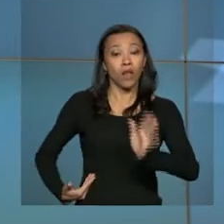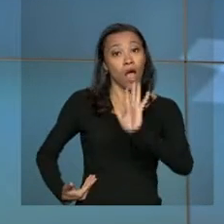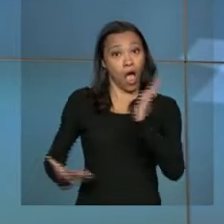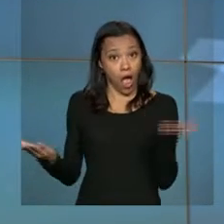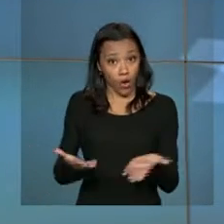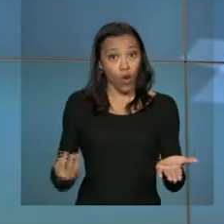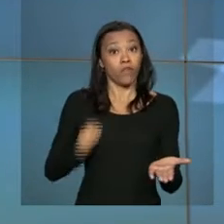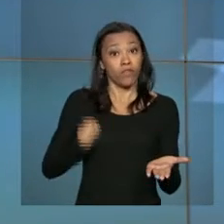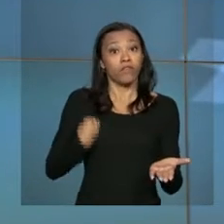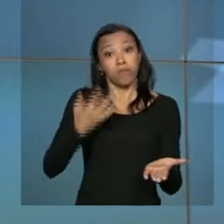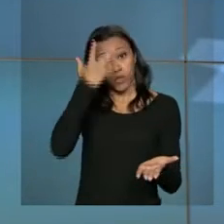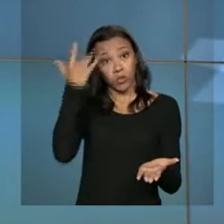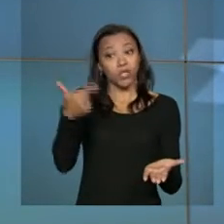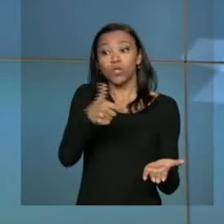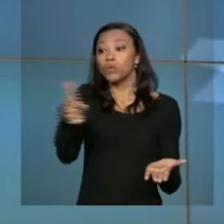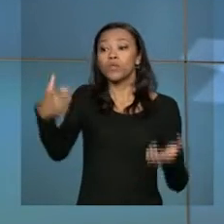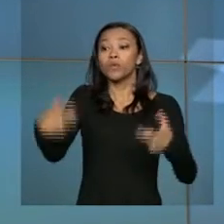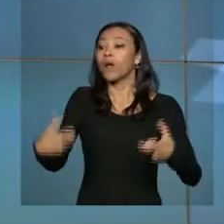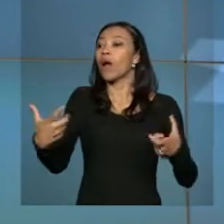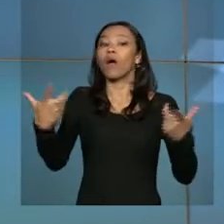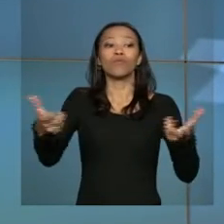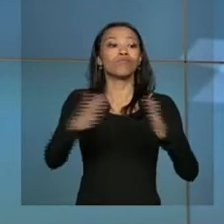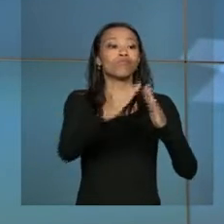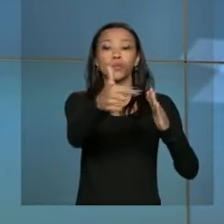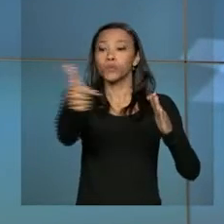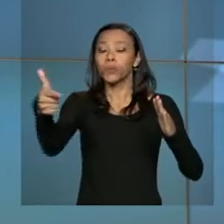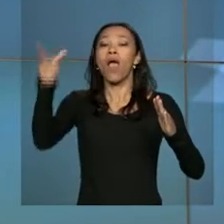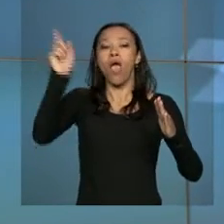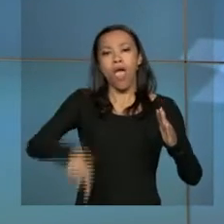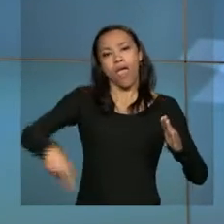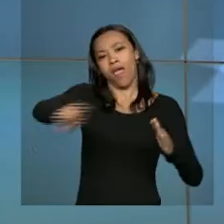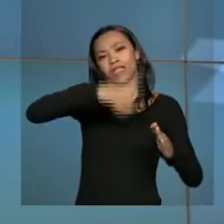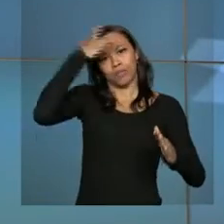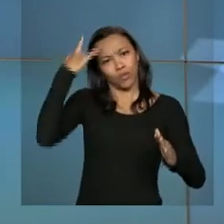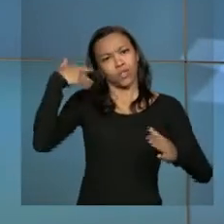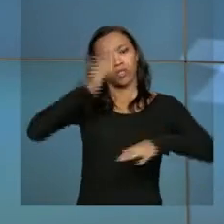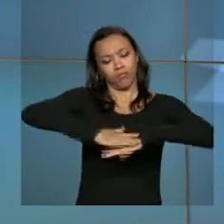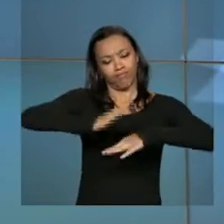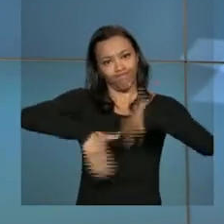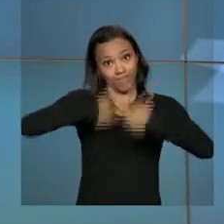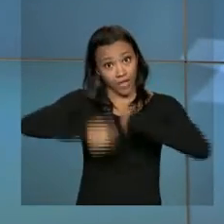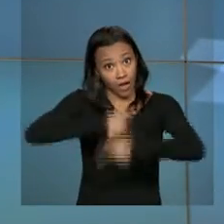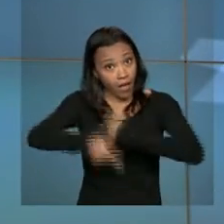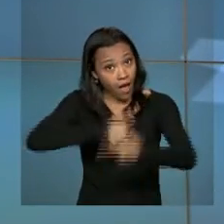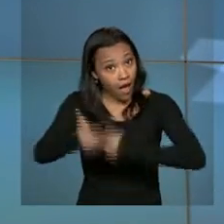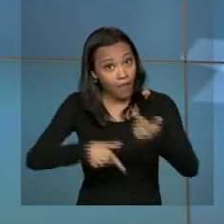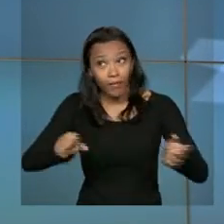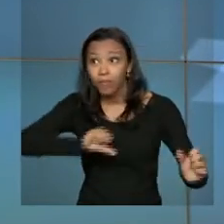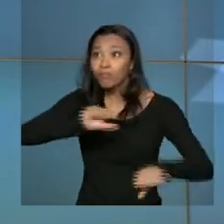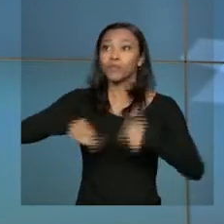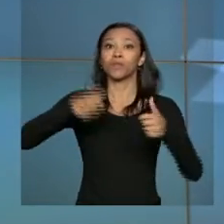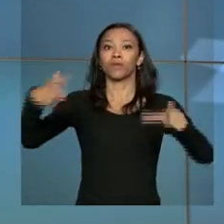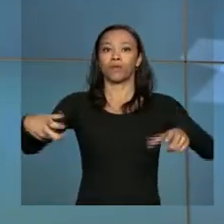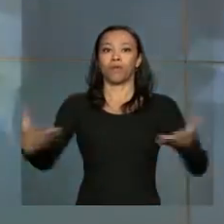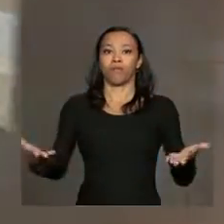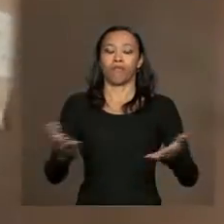que não tinham para onde ir, e são os próprios moradores que colocam a mão na massa para mudar a cara do lugar.